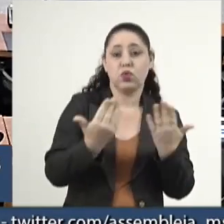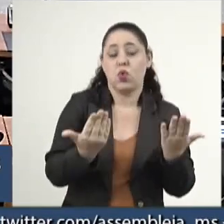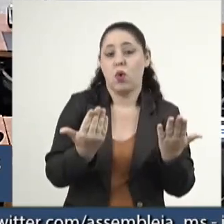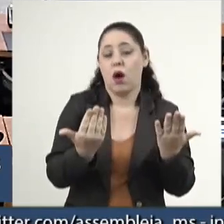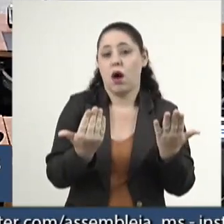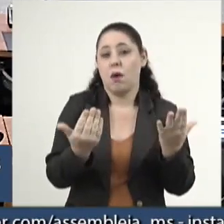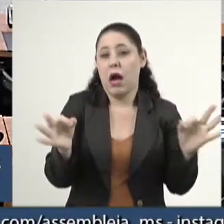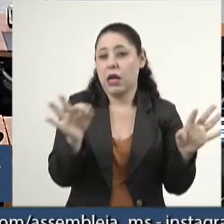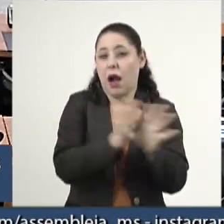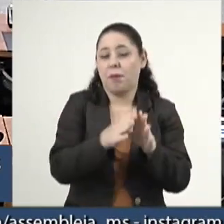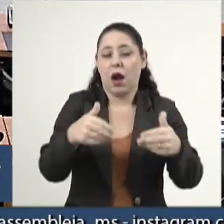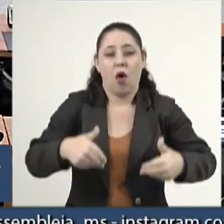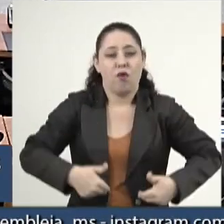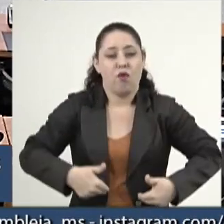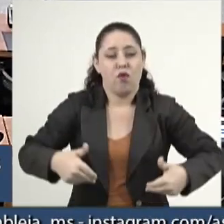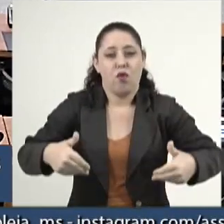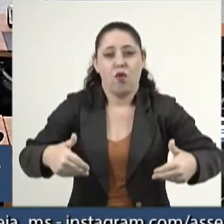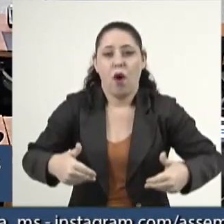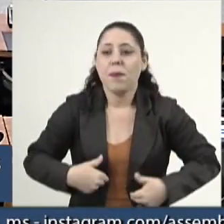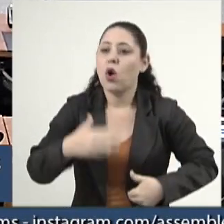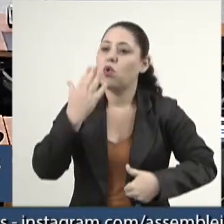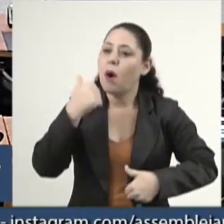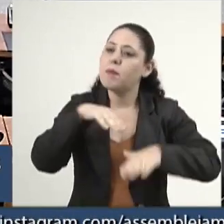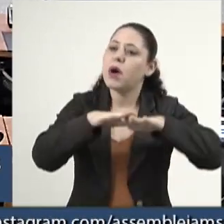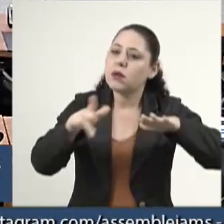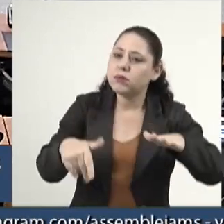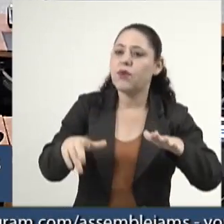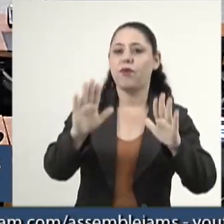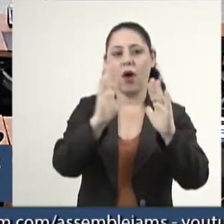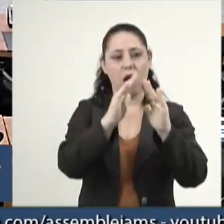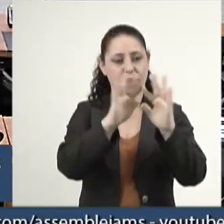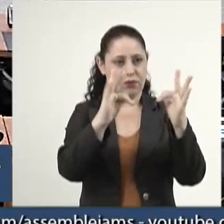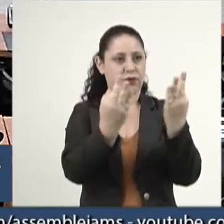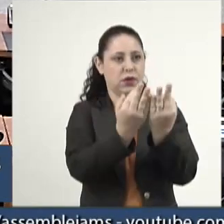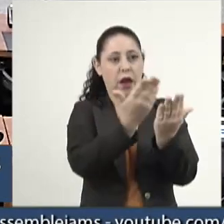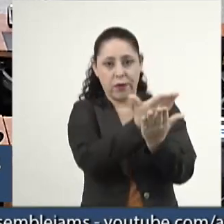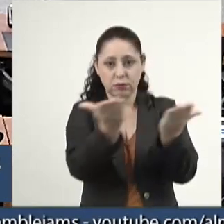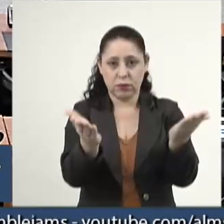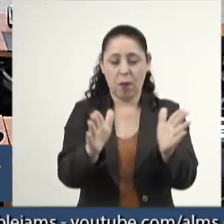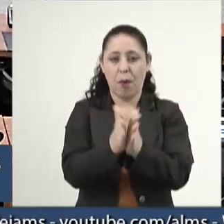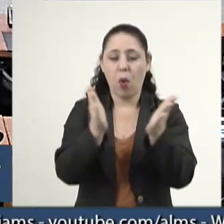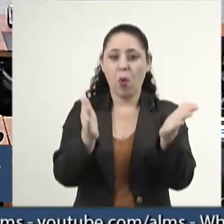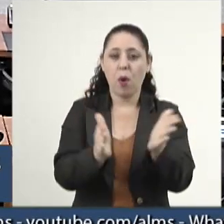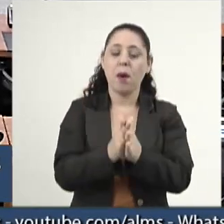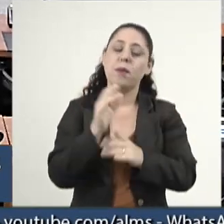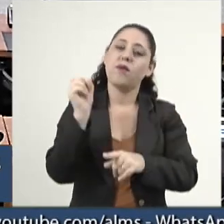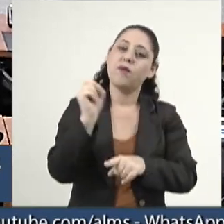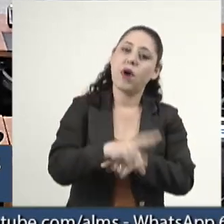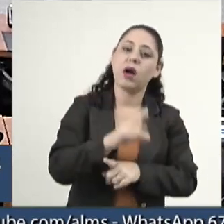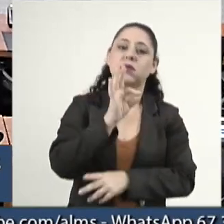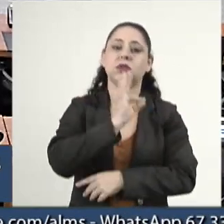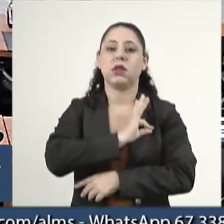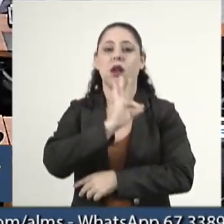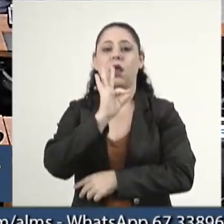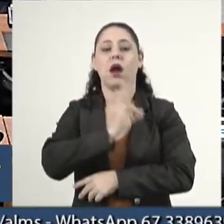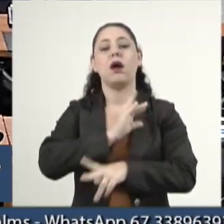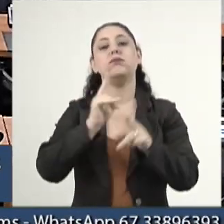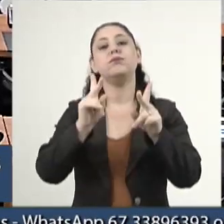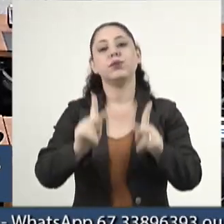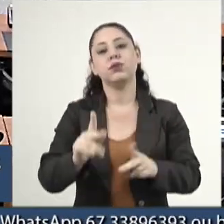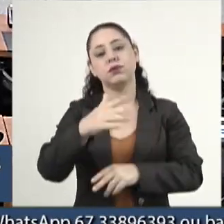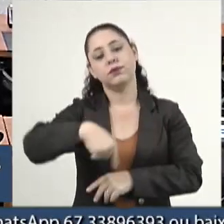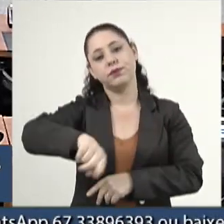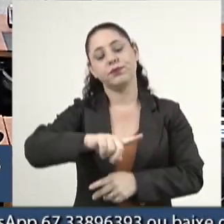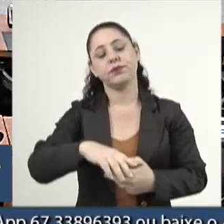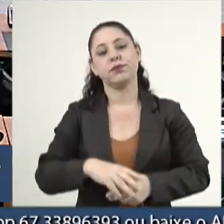é combater a fome. Comida na mesa. Comida na mesa, emprego, salário para o povo.